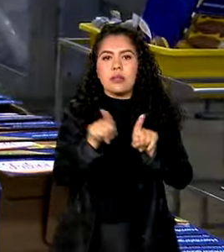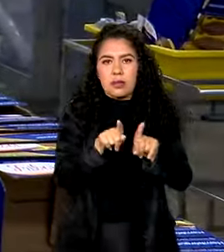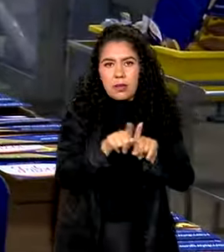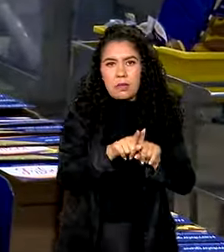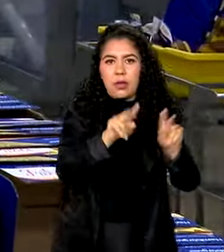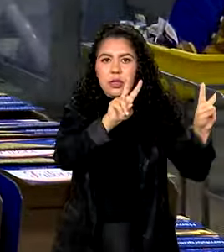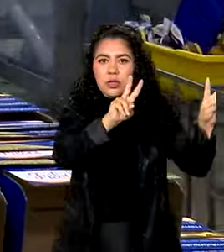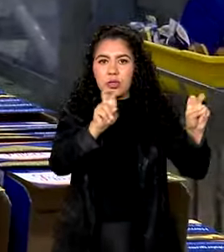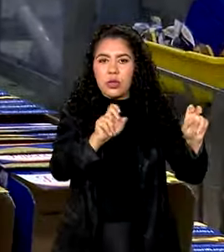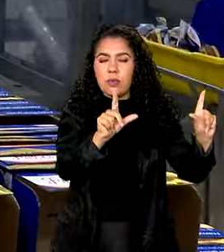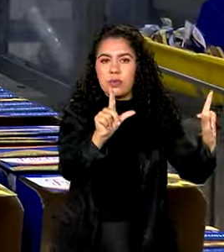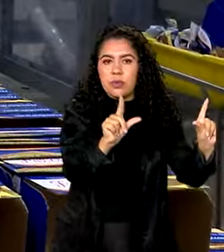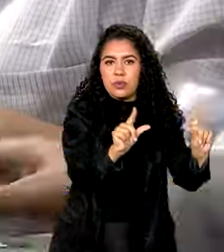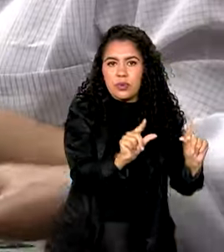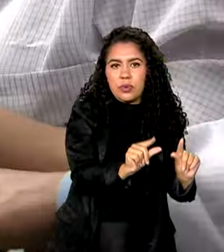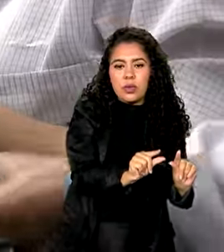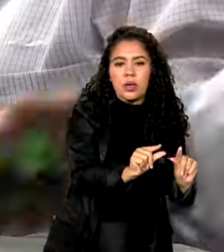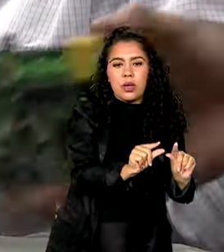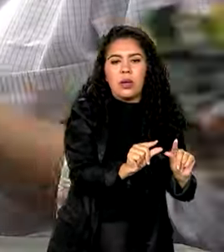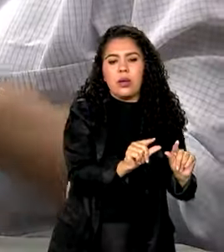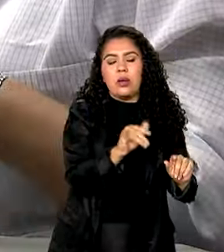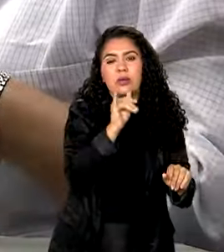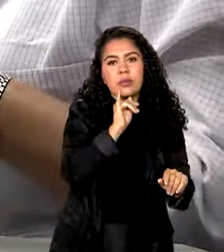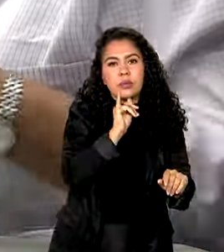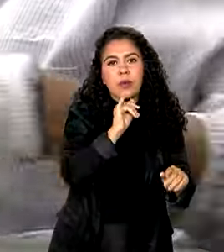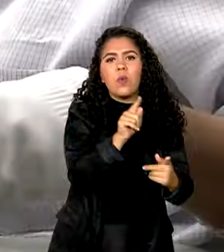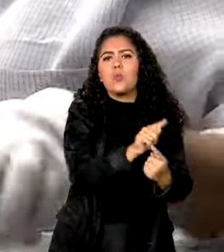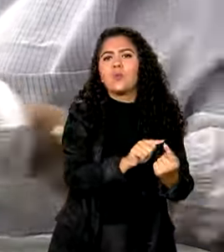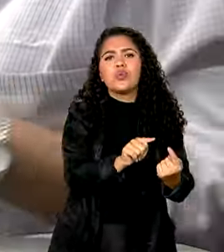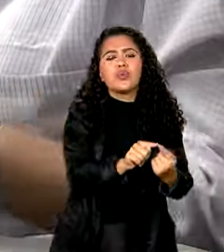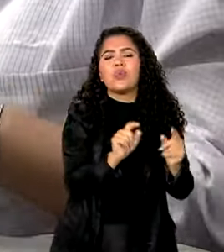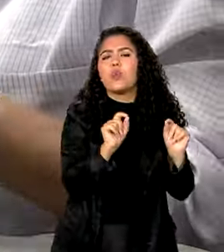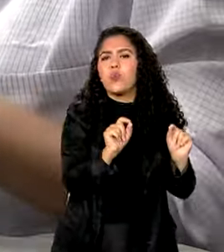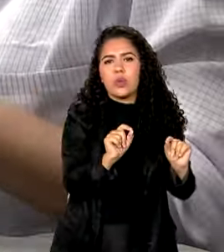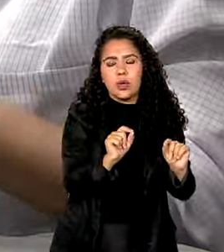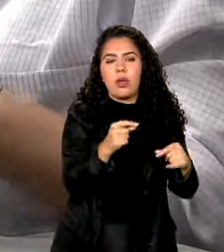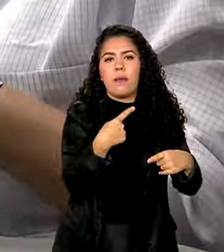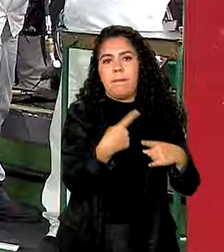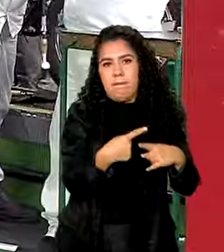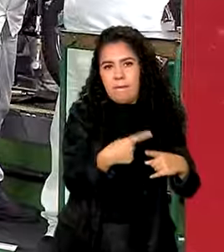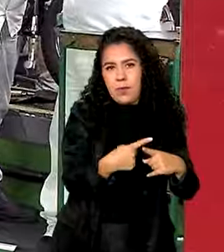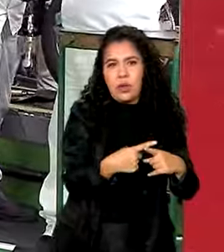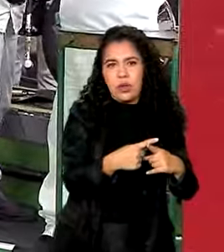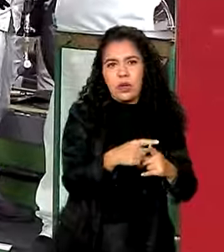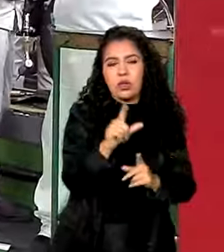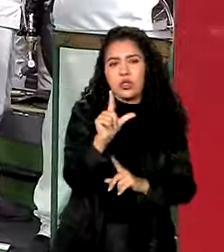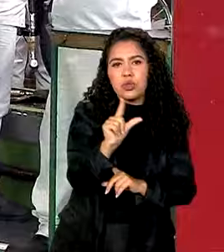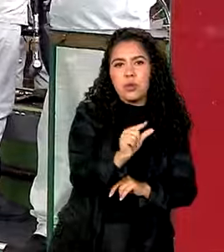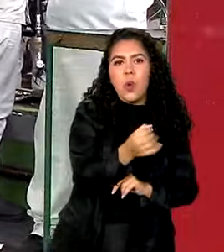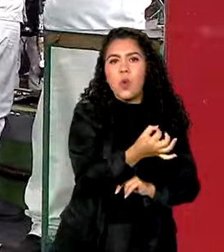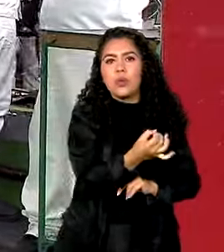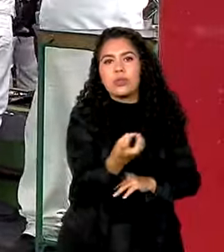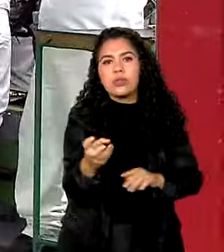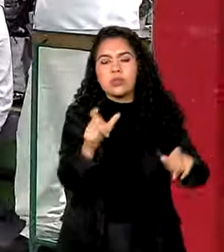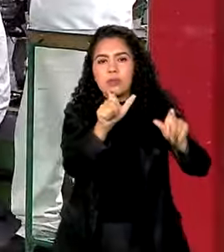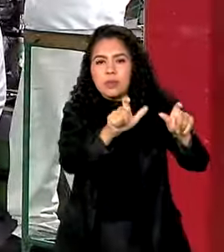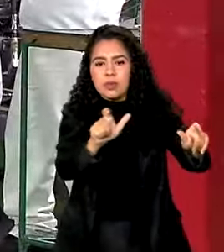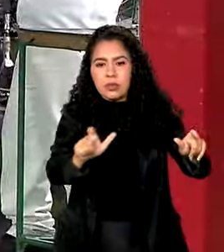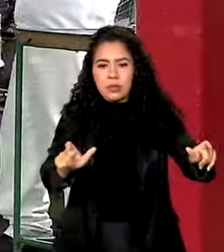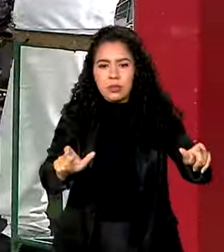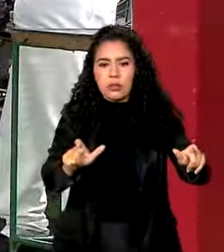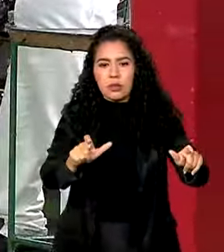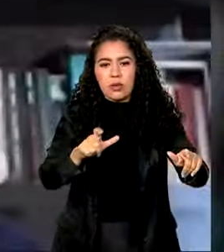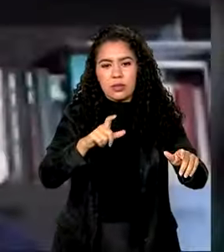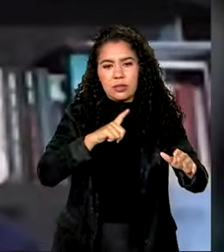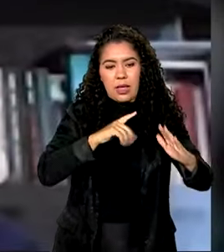no rendimento médio por domicílio. Entre os motivos, está a diminuição do número de pessoas ocupadas por